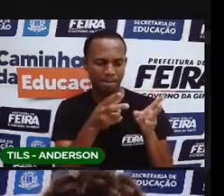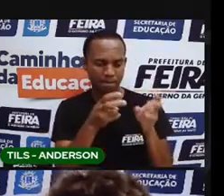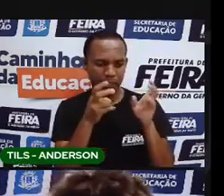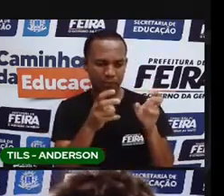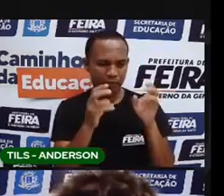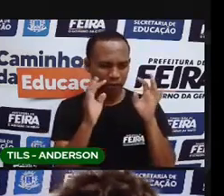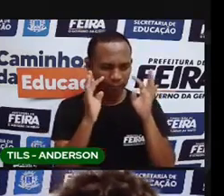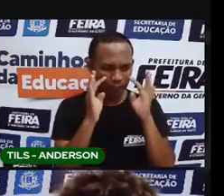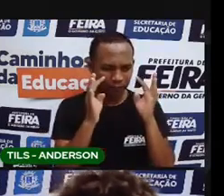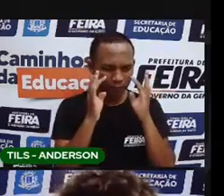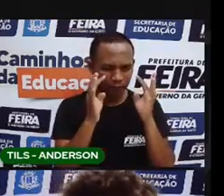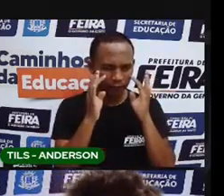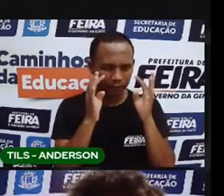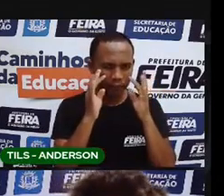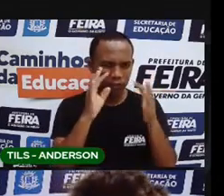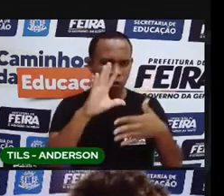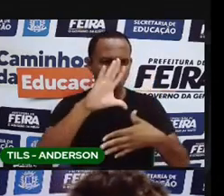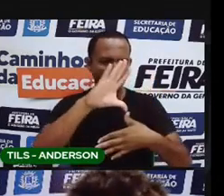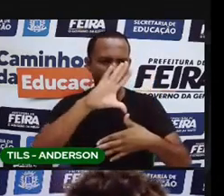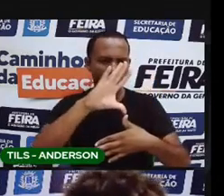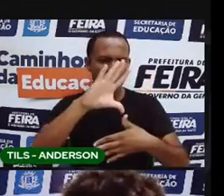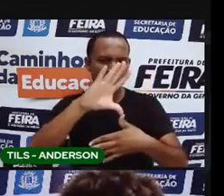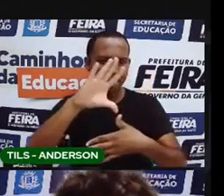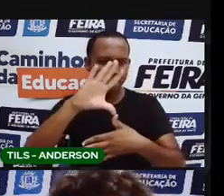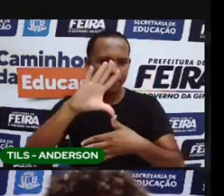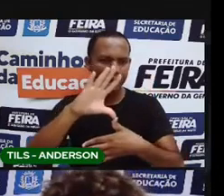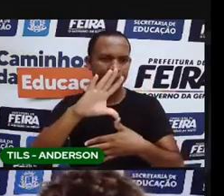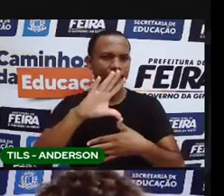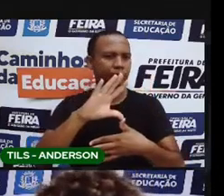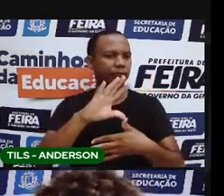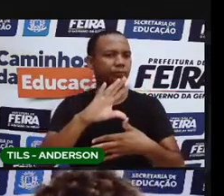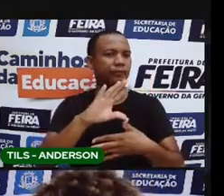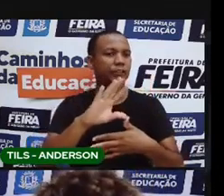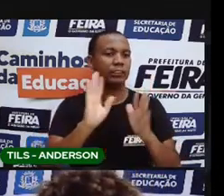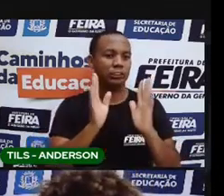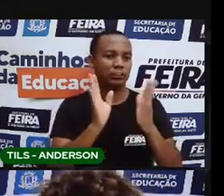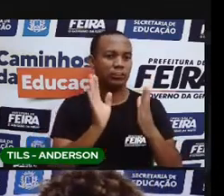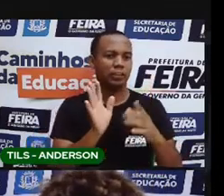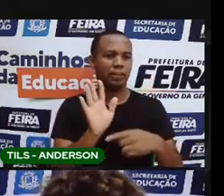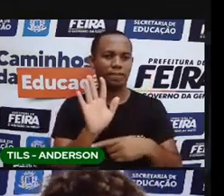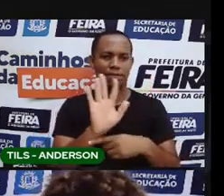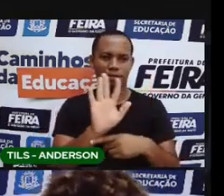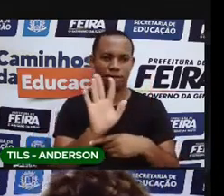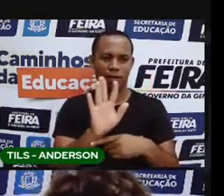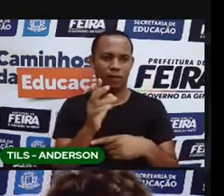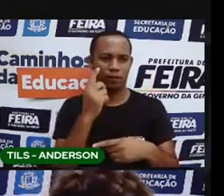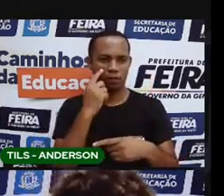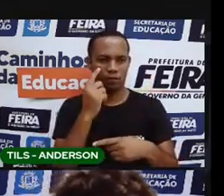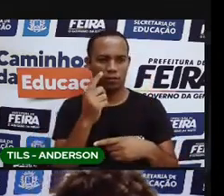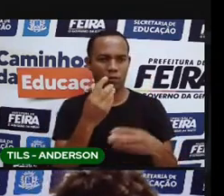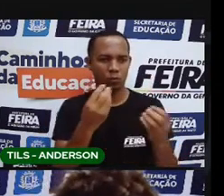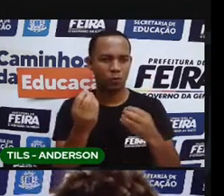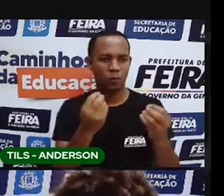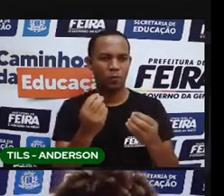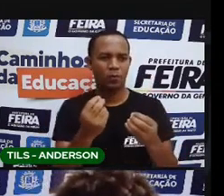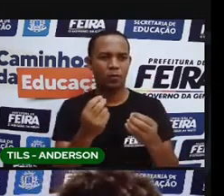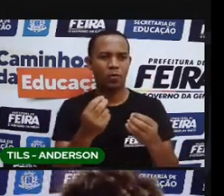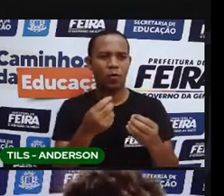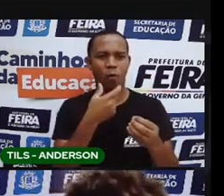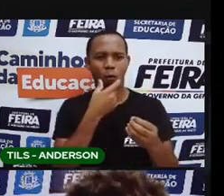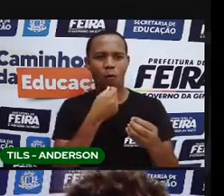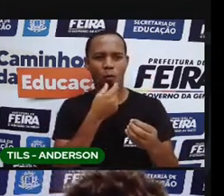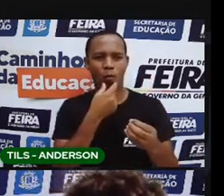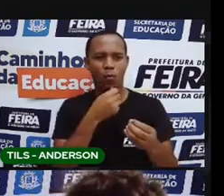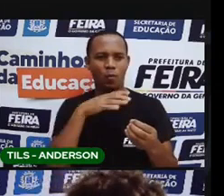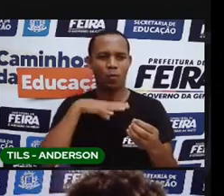mapa abaixo da espontatividade não só leio o texto mas a gente viu um vídeo agora que falou sobre a invasão dos portugueses chegada dos portugueses